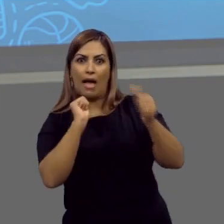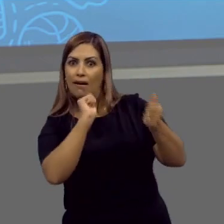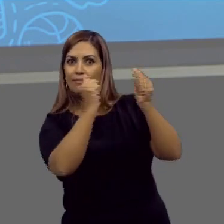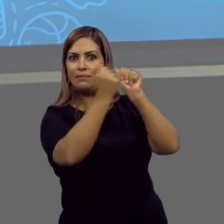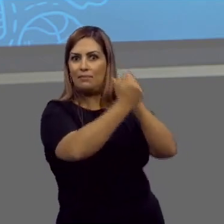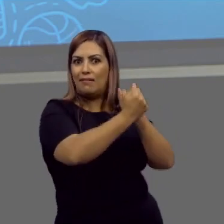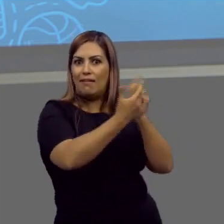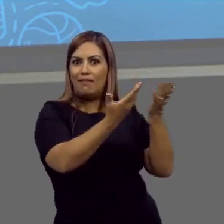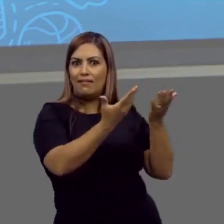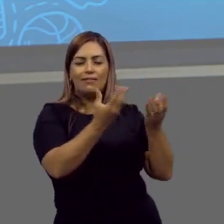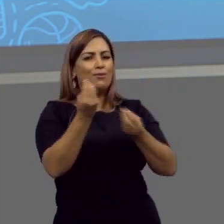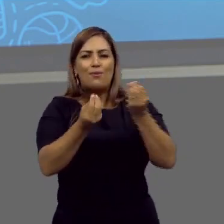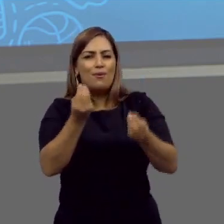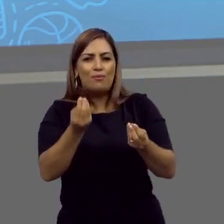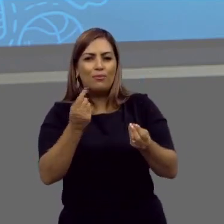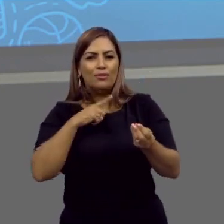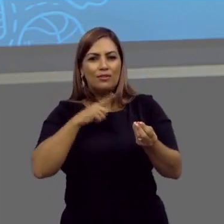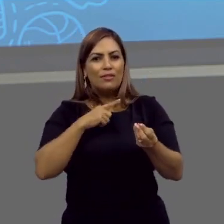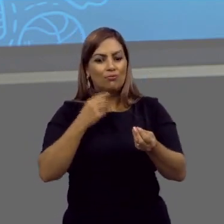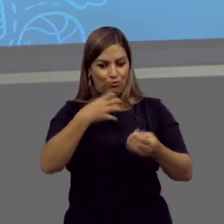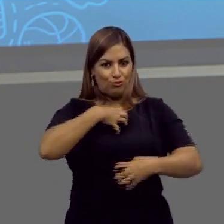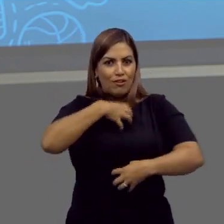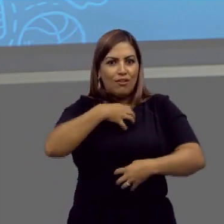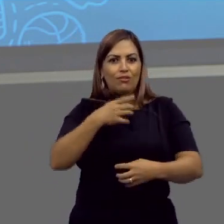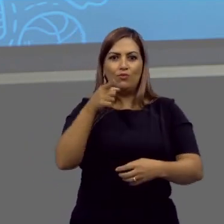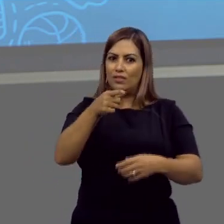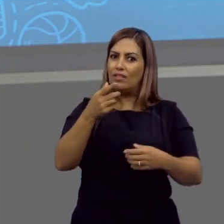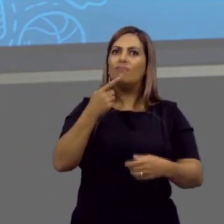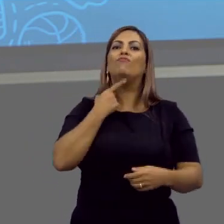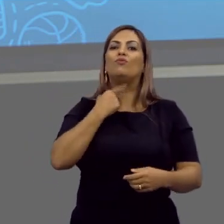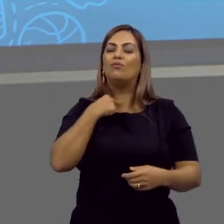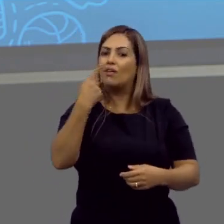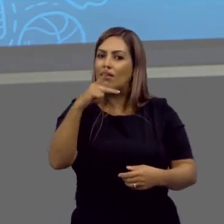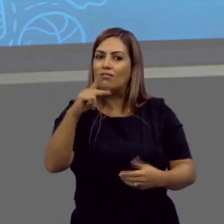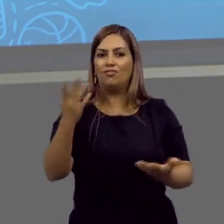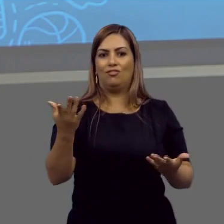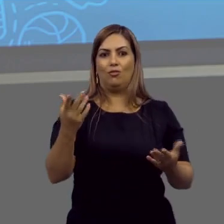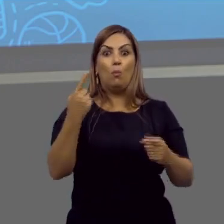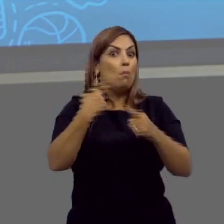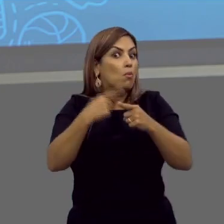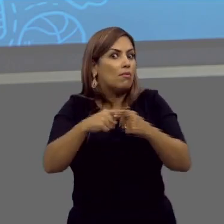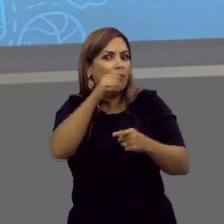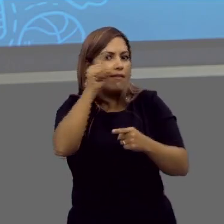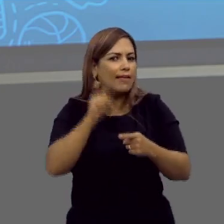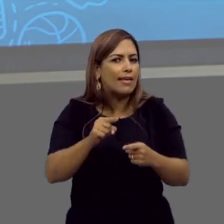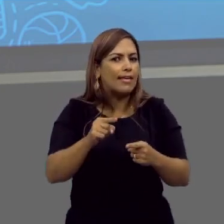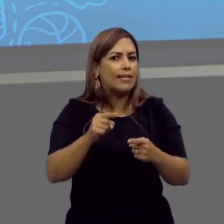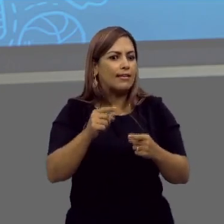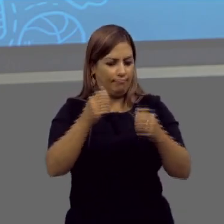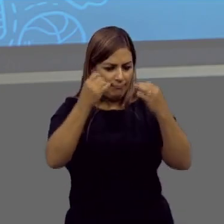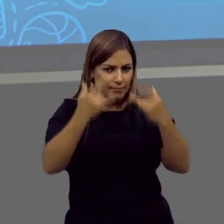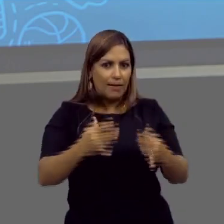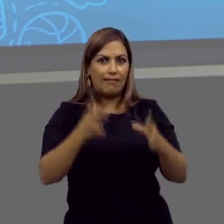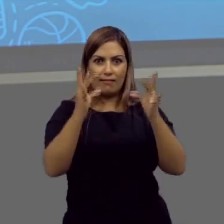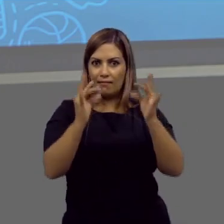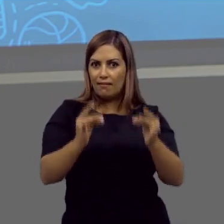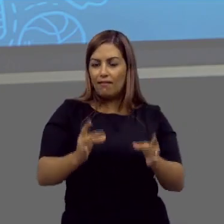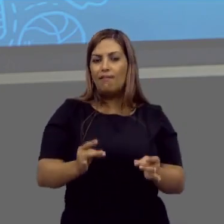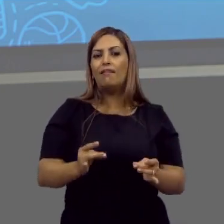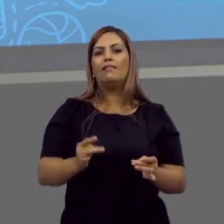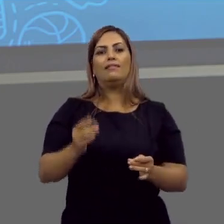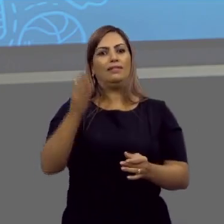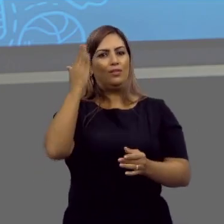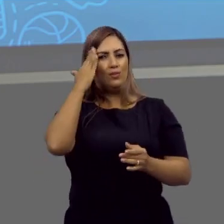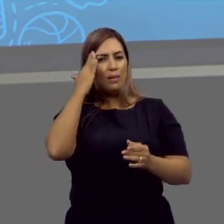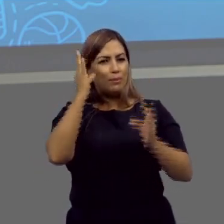modificada. Enfim, trabalhe o modo. E o que você pretende com tudo isso? Que é o porquê. É o efeito, tá? Ah,